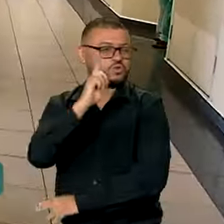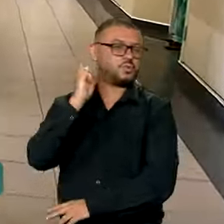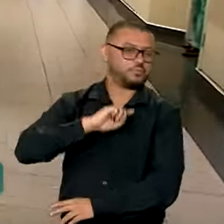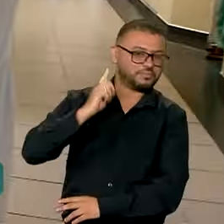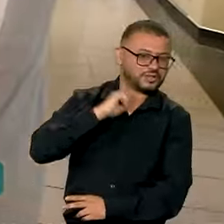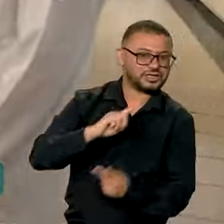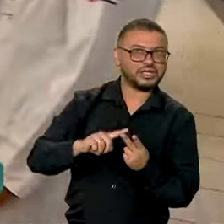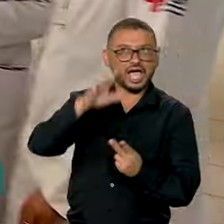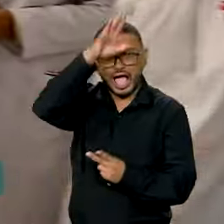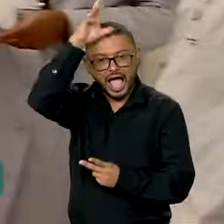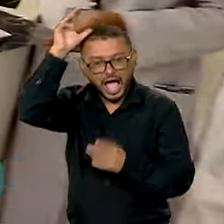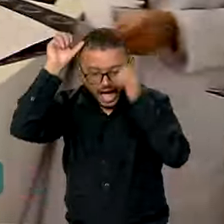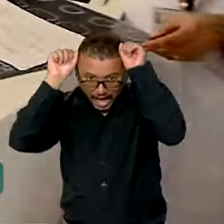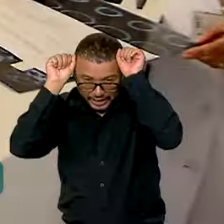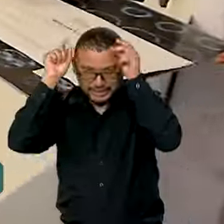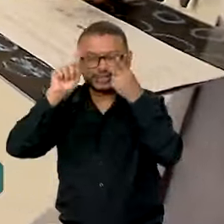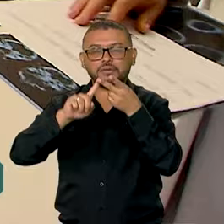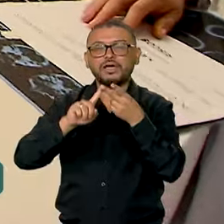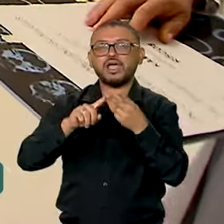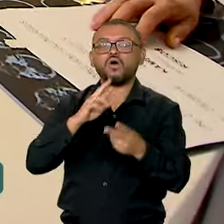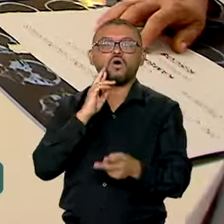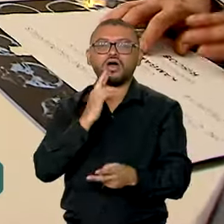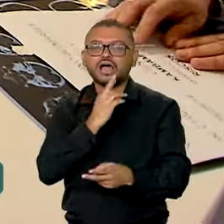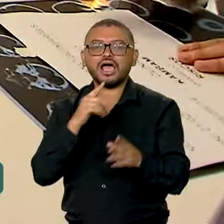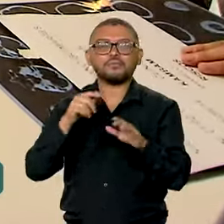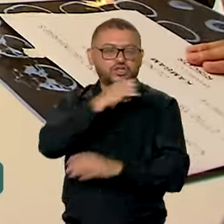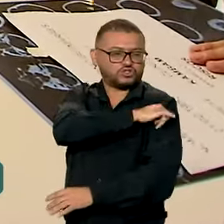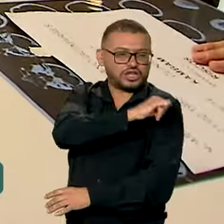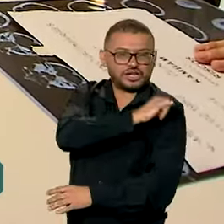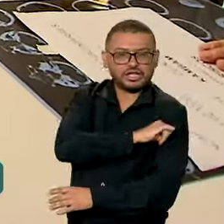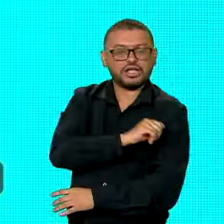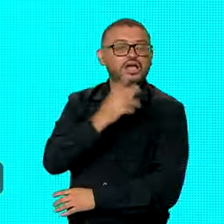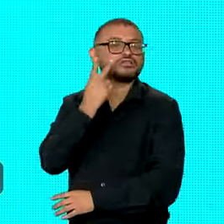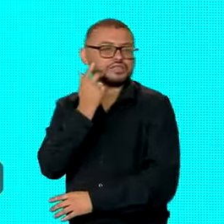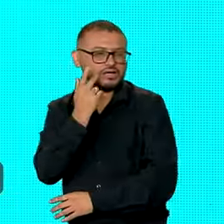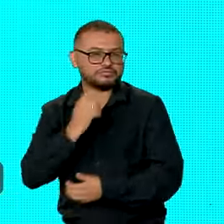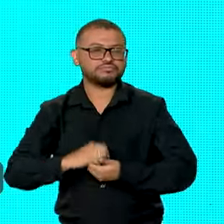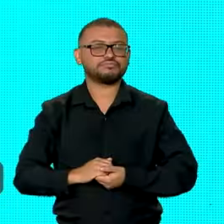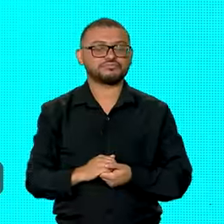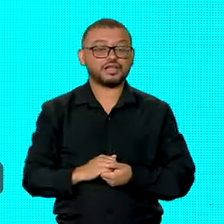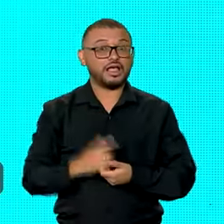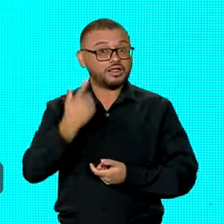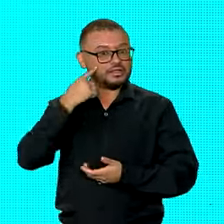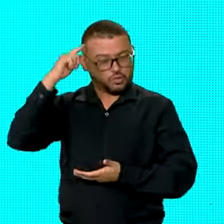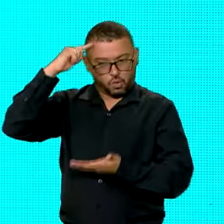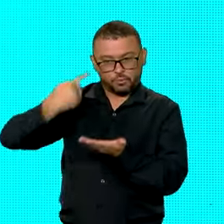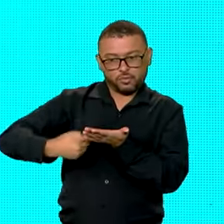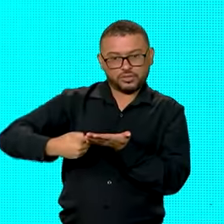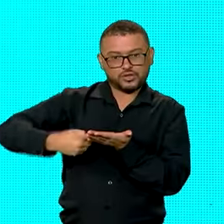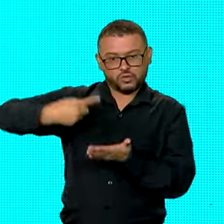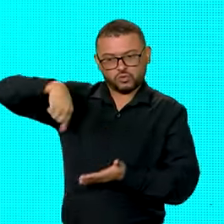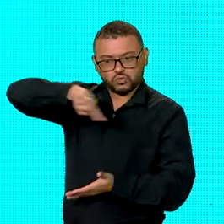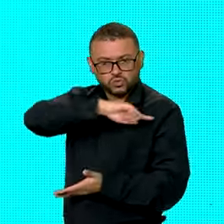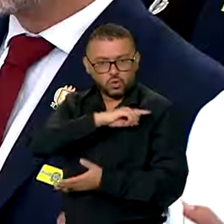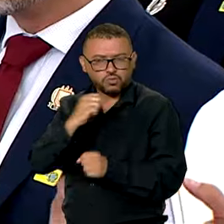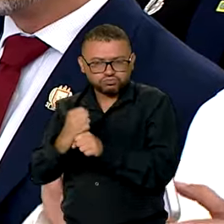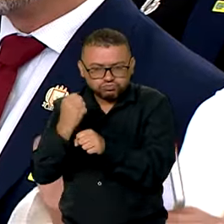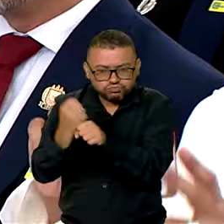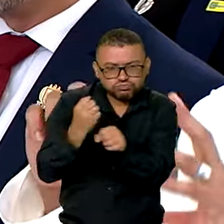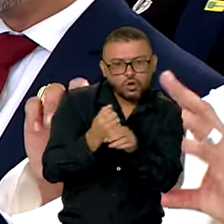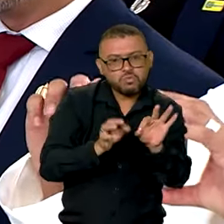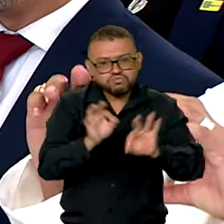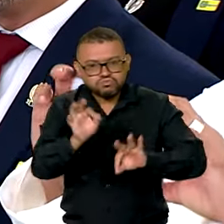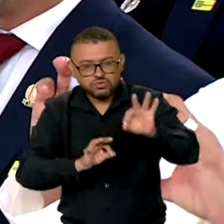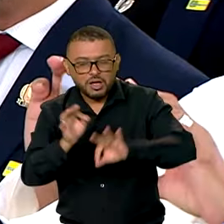Gerais, Acre, Roraima, Rio de Janeiro, São Paulo e Ceará. Houve um compromisso nosso de recompor